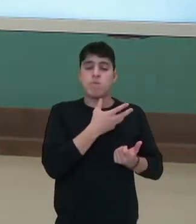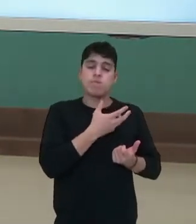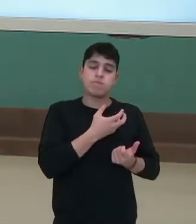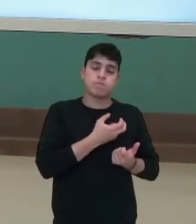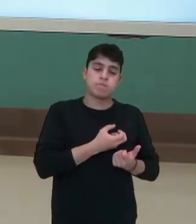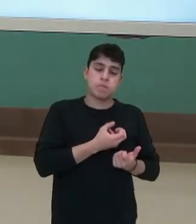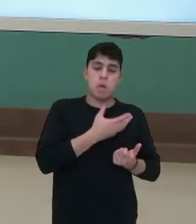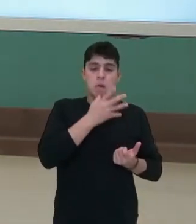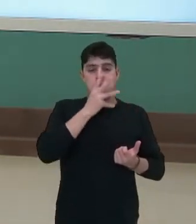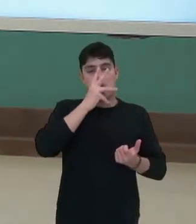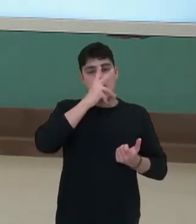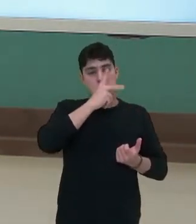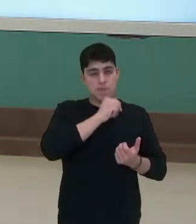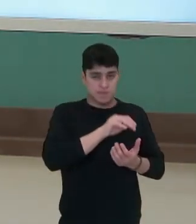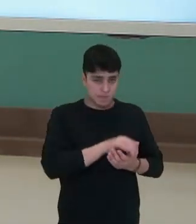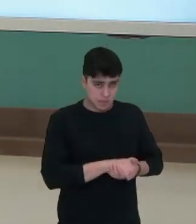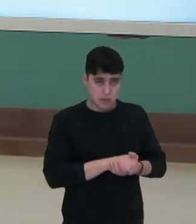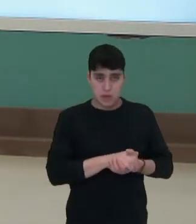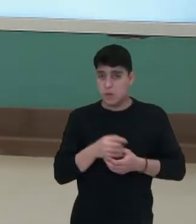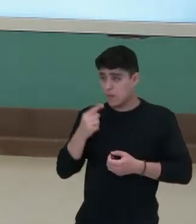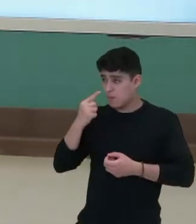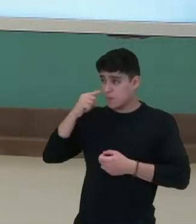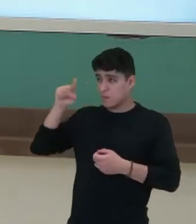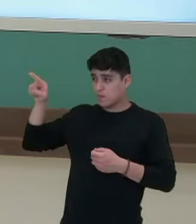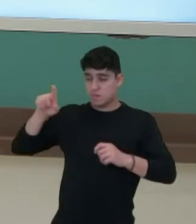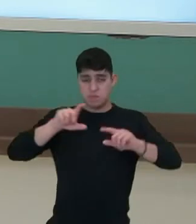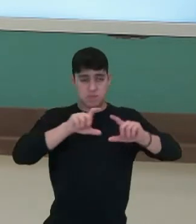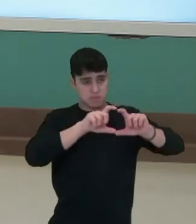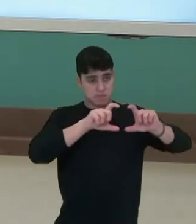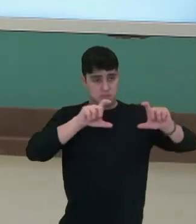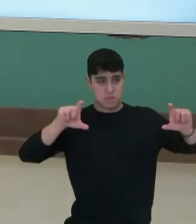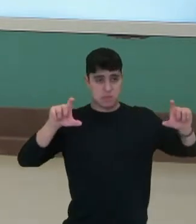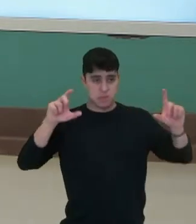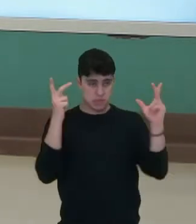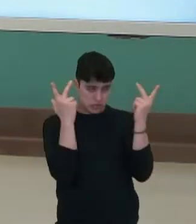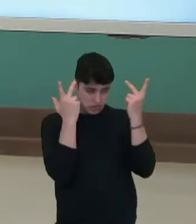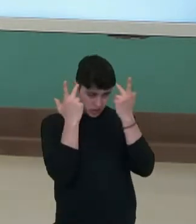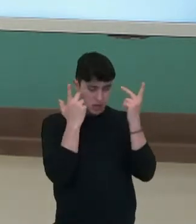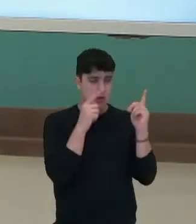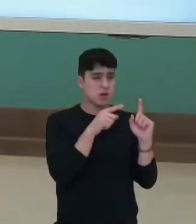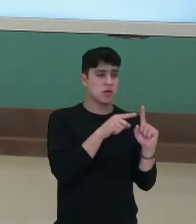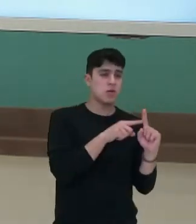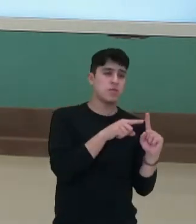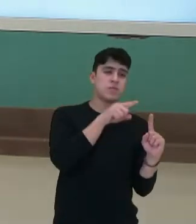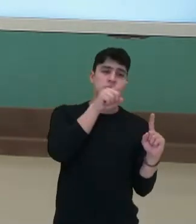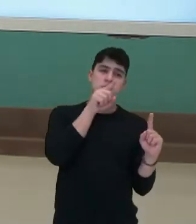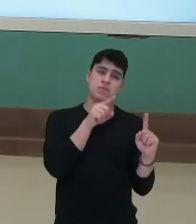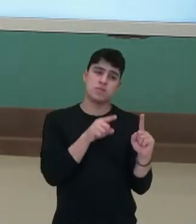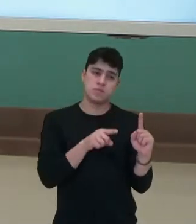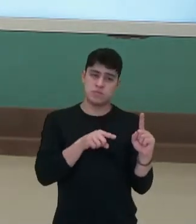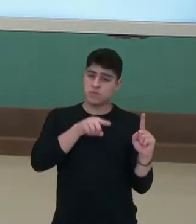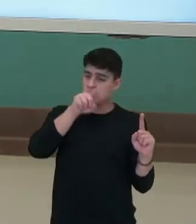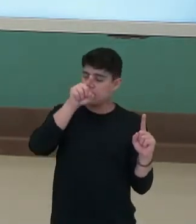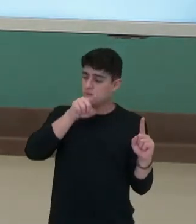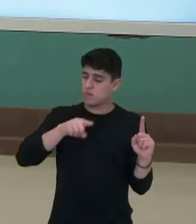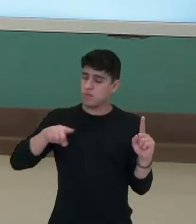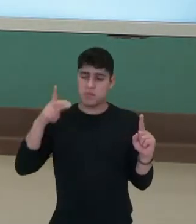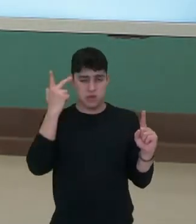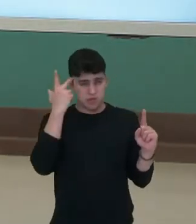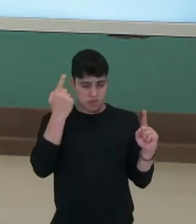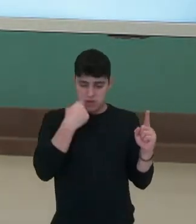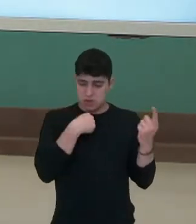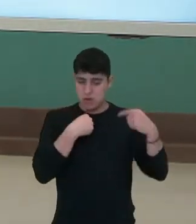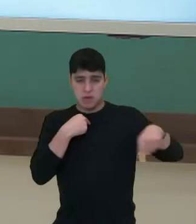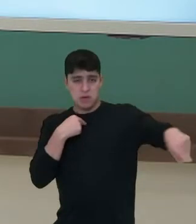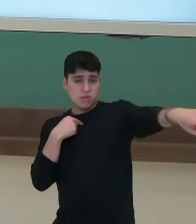olhada batida na animação. Na primeira parte, tem a batida normal do coração. A minha batida, a batida do seu coração. Mas,